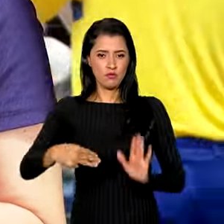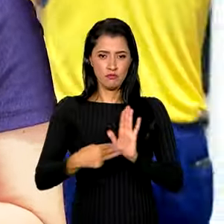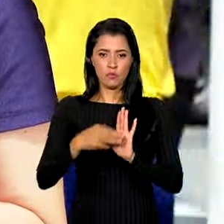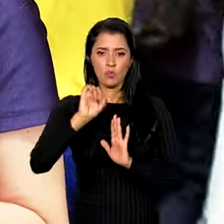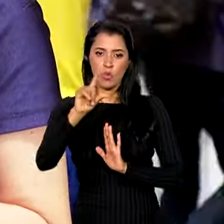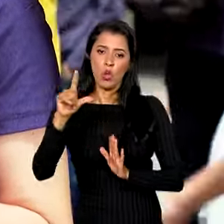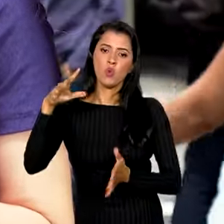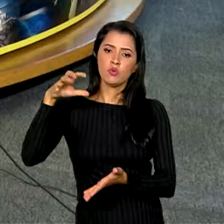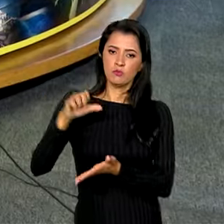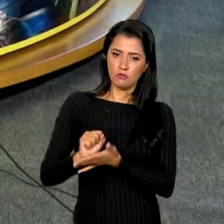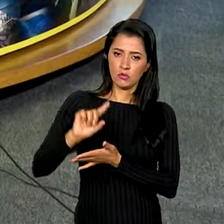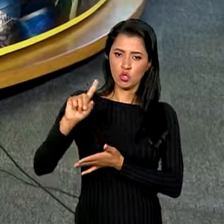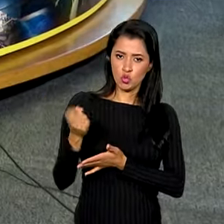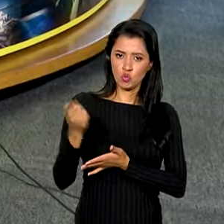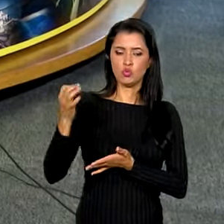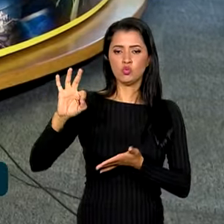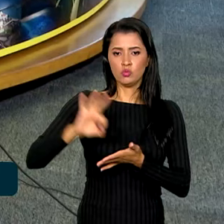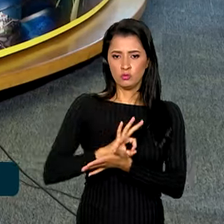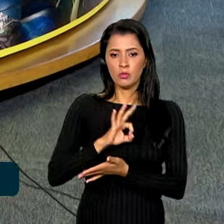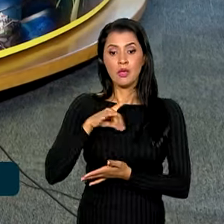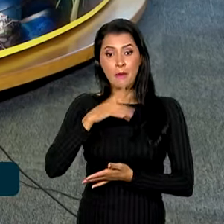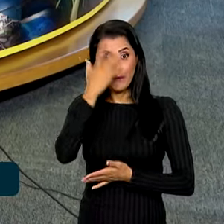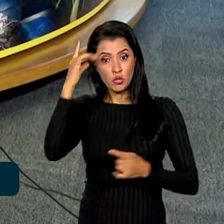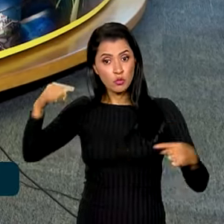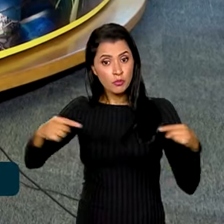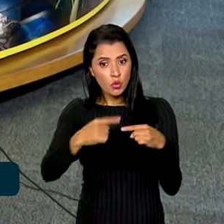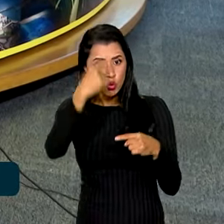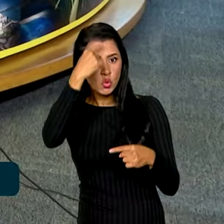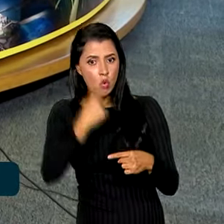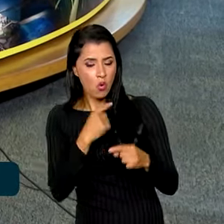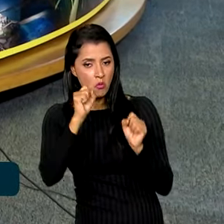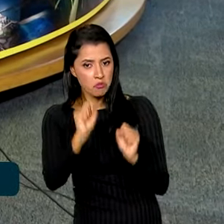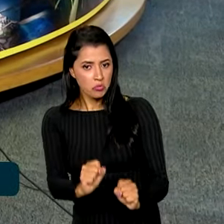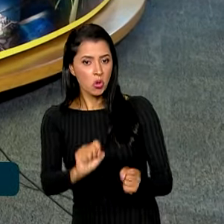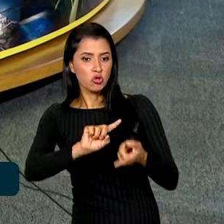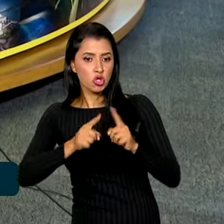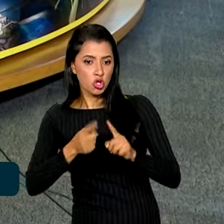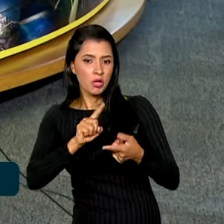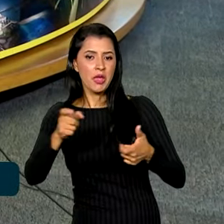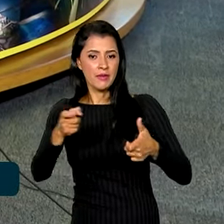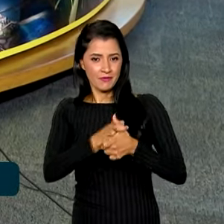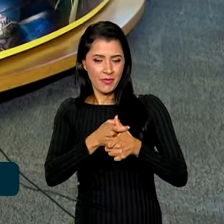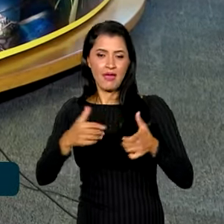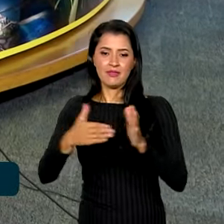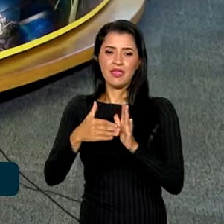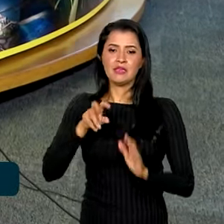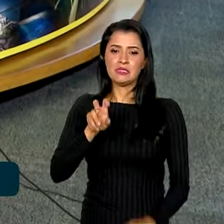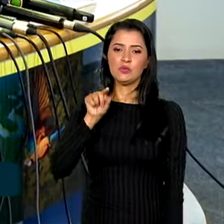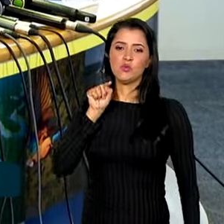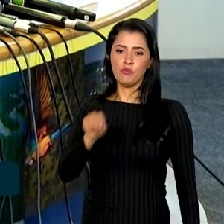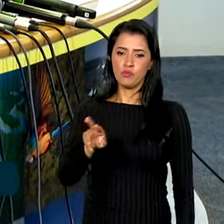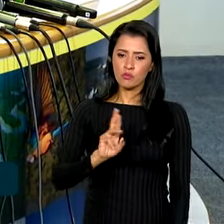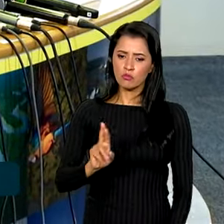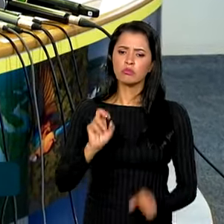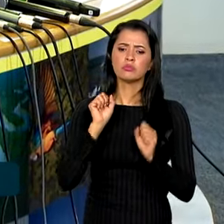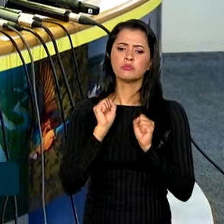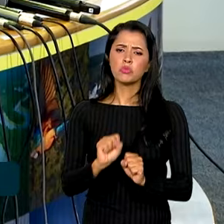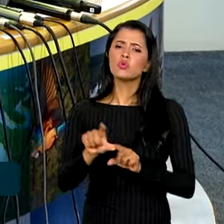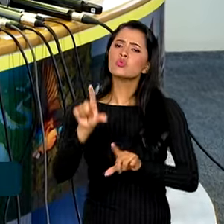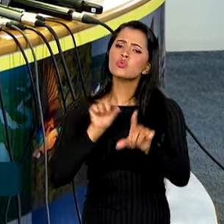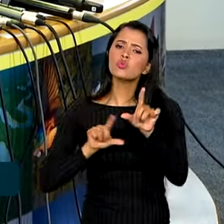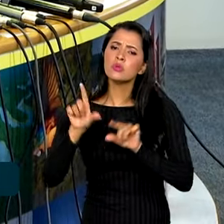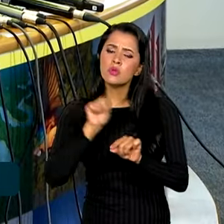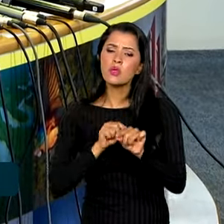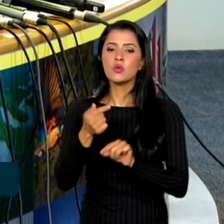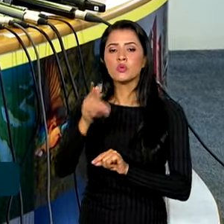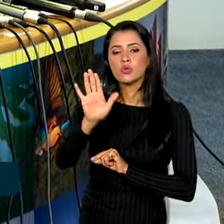inscritas no CadÚnico. Quem se encaixou nessa faixa e pôde renegociar os débitos de até 5 mil reais poderá optar pelo